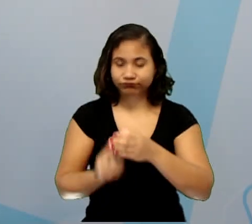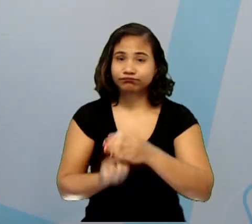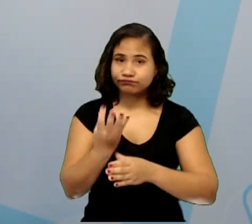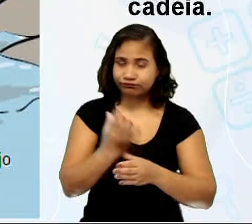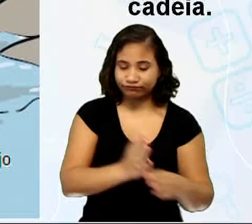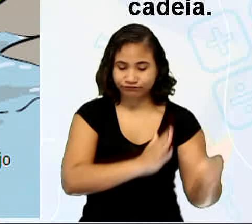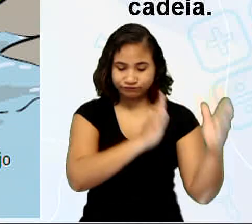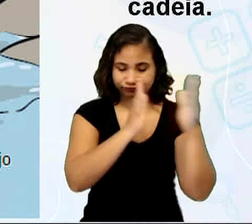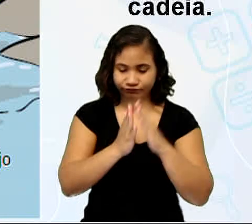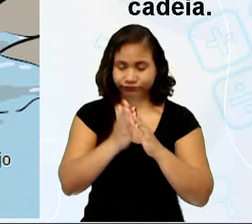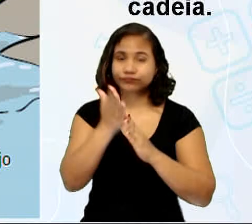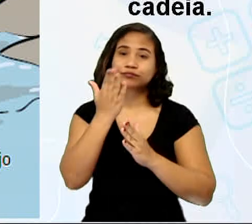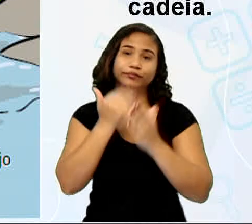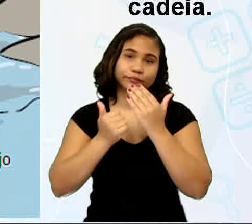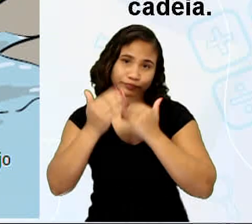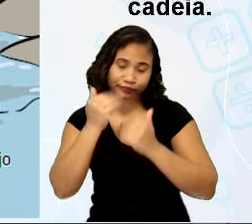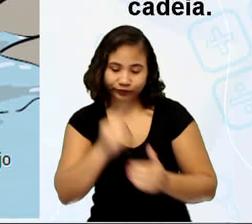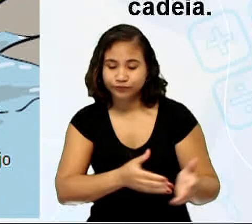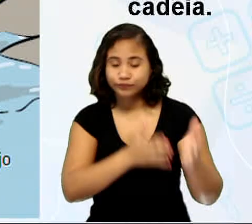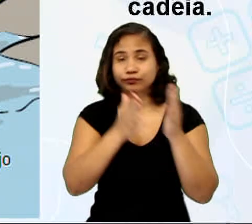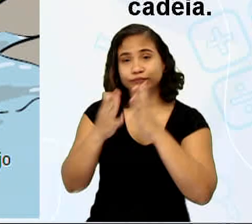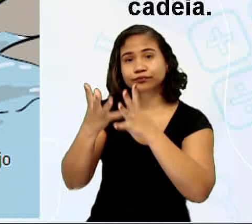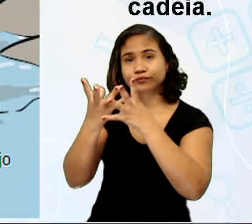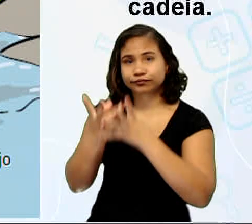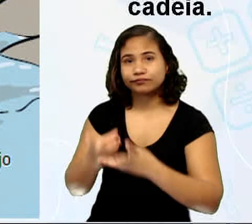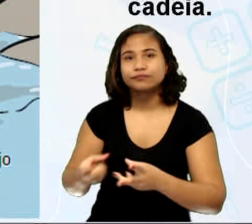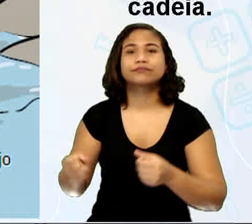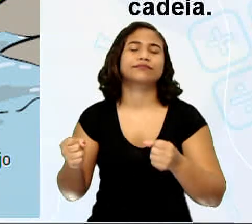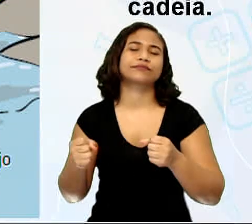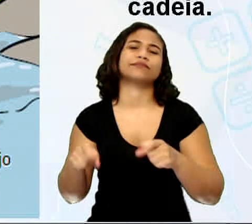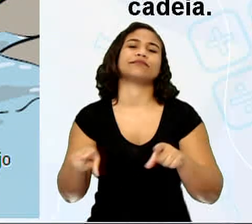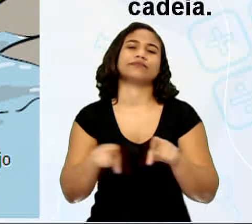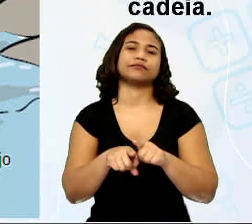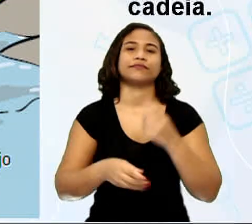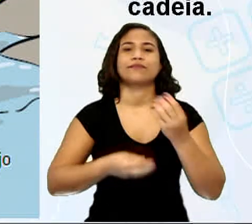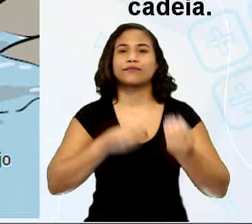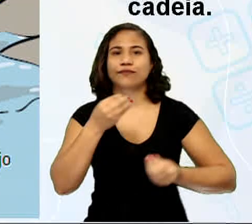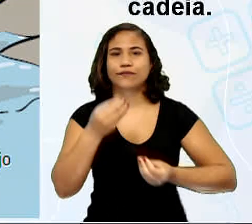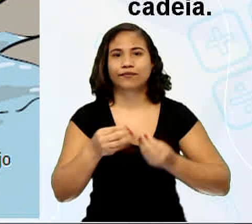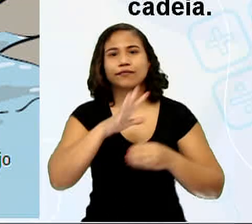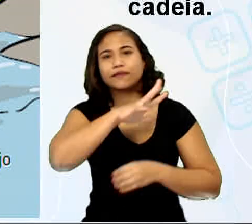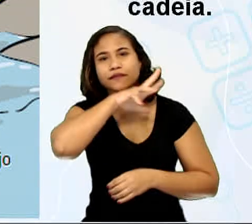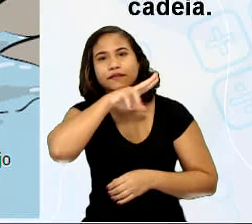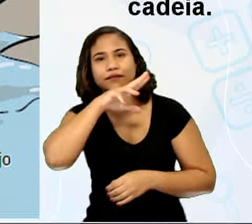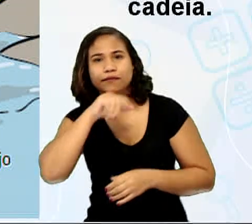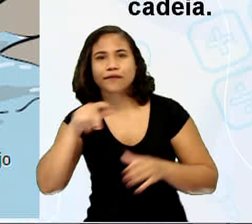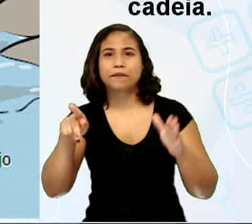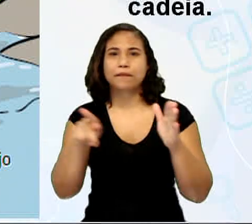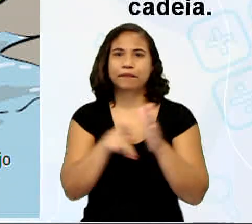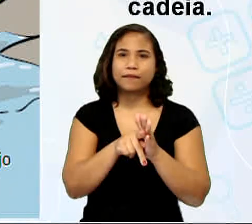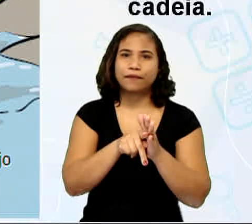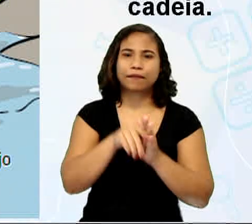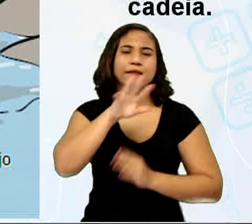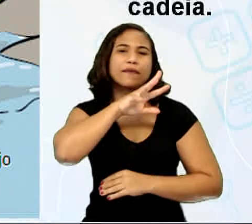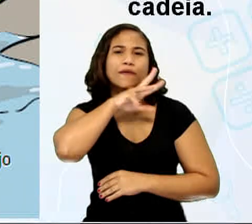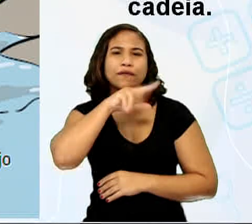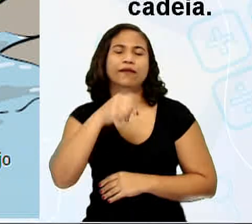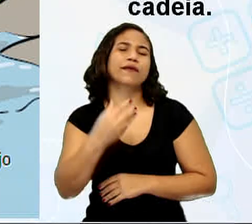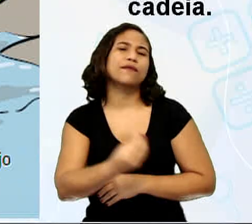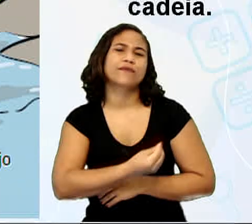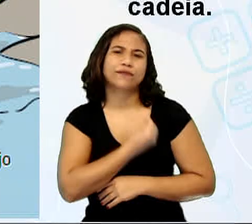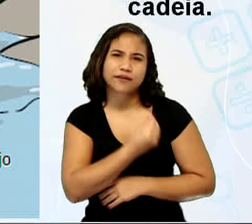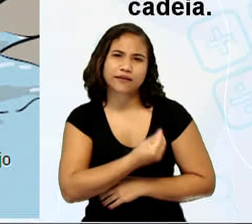consumidores e decompositores, que é como os animais, os seres vivos, eles